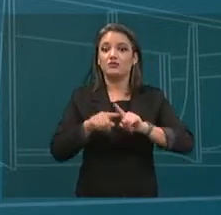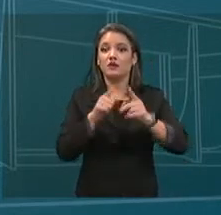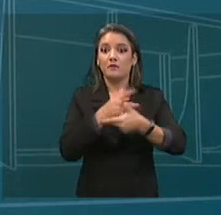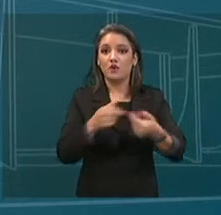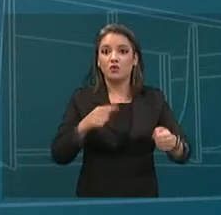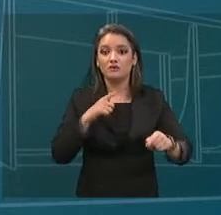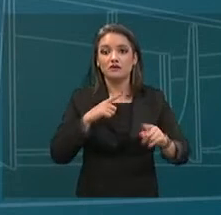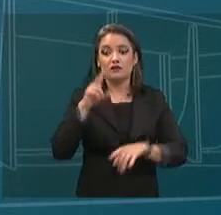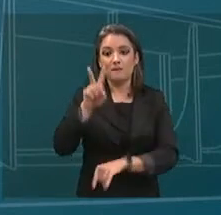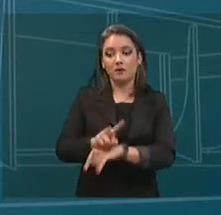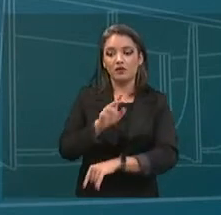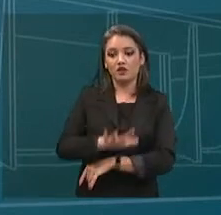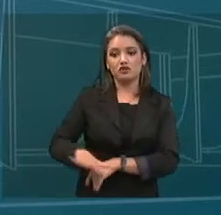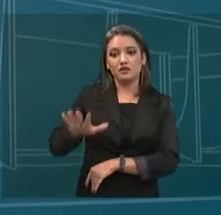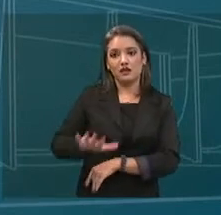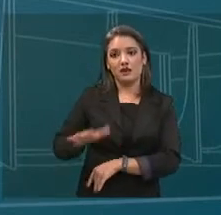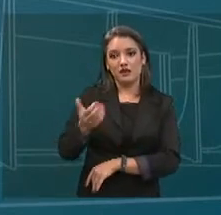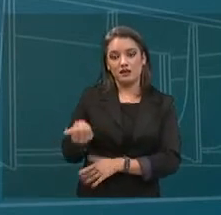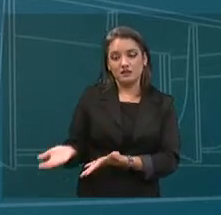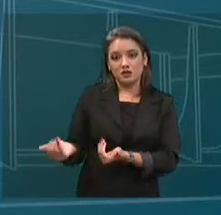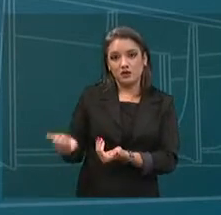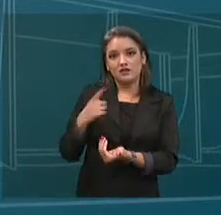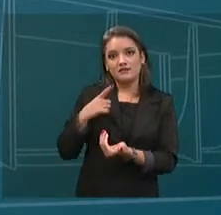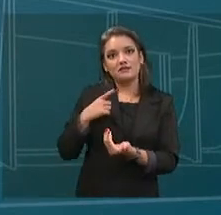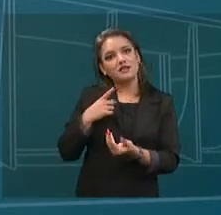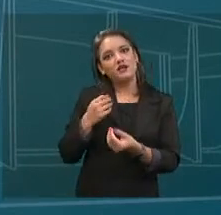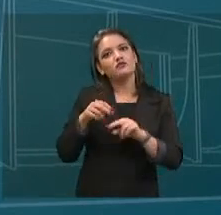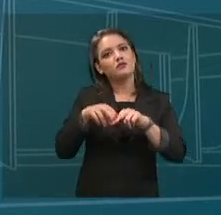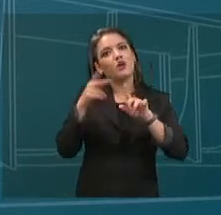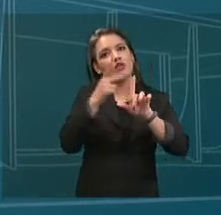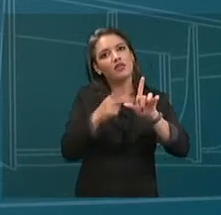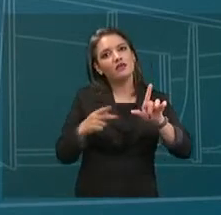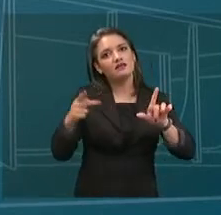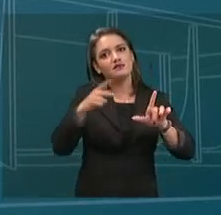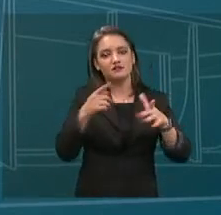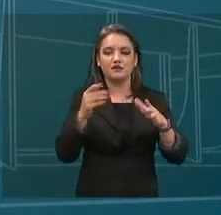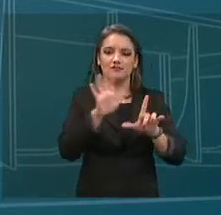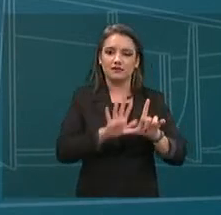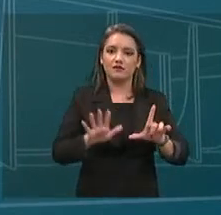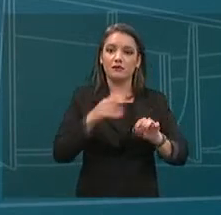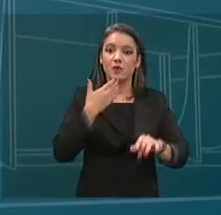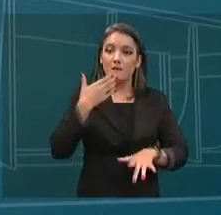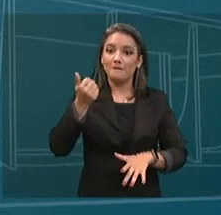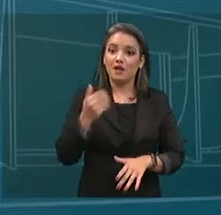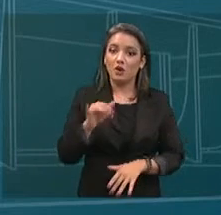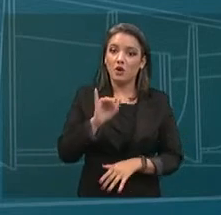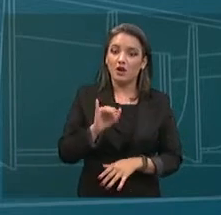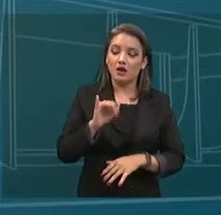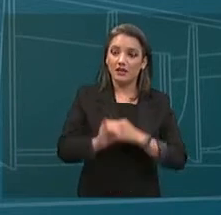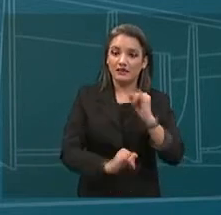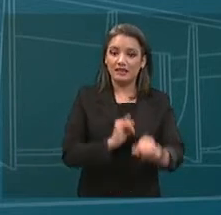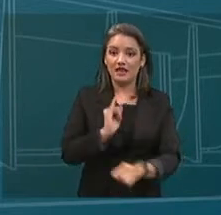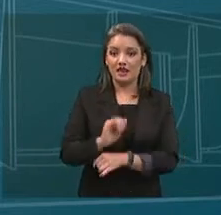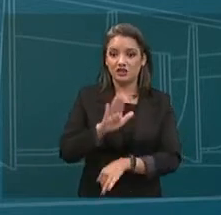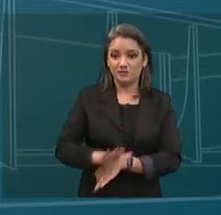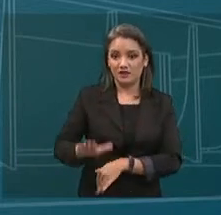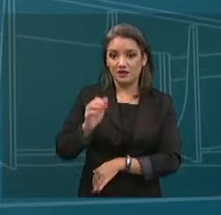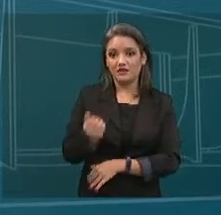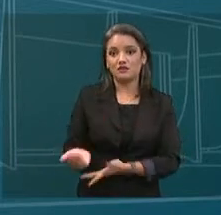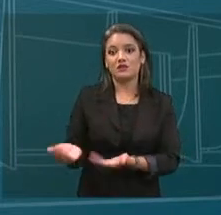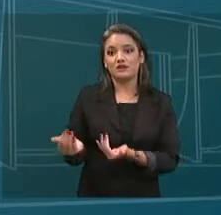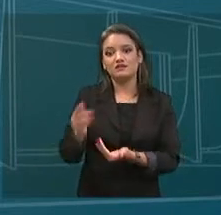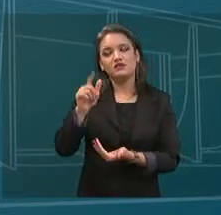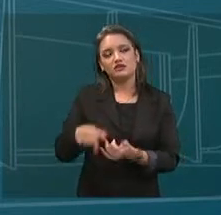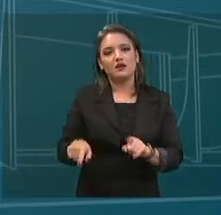e adolescentes com atenção ao design das plataformas. Lembrando que uma internet melhor para crianças e adolescentes será necessariamente uma internet